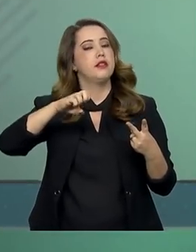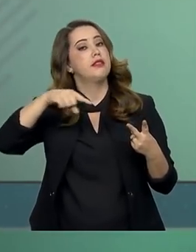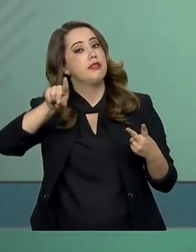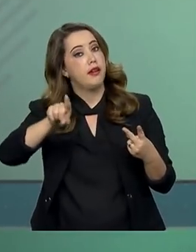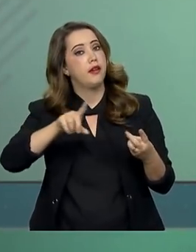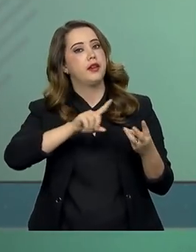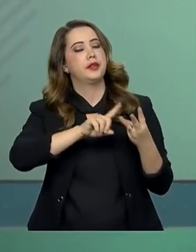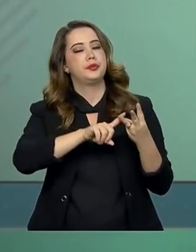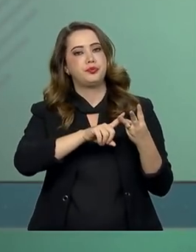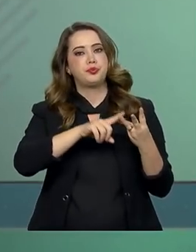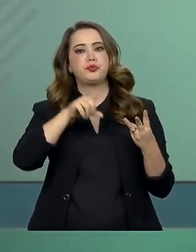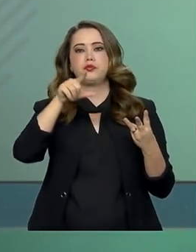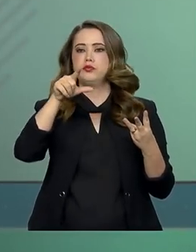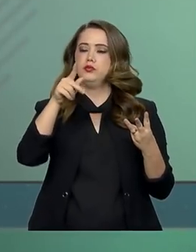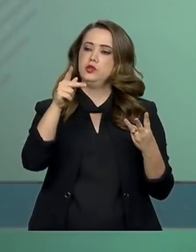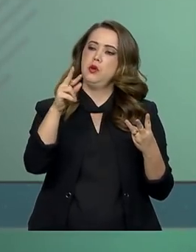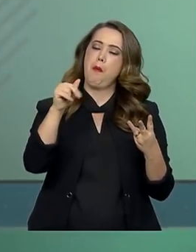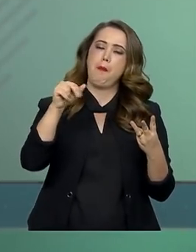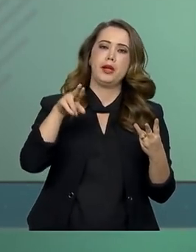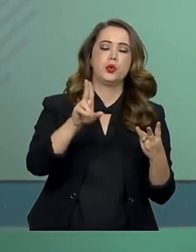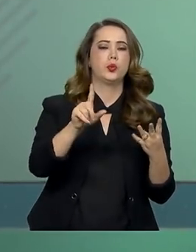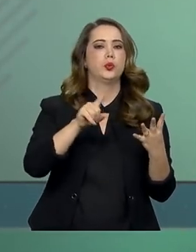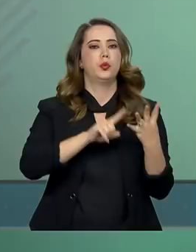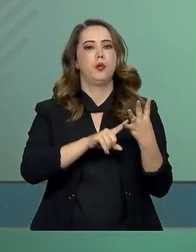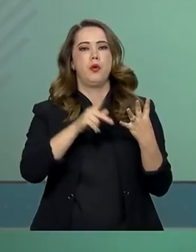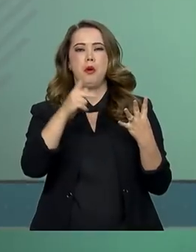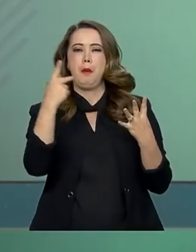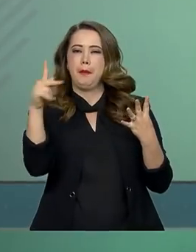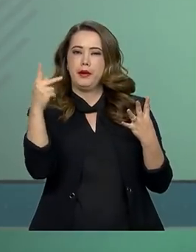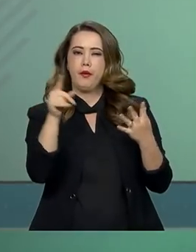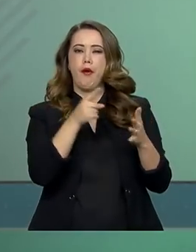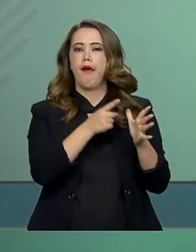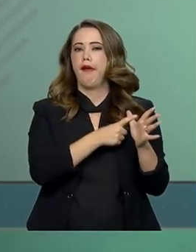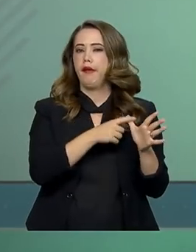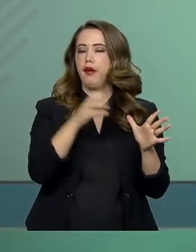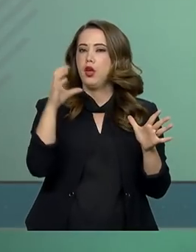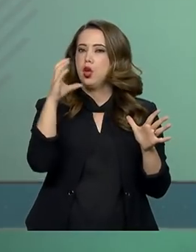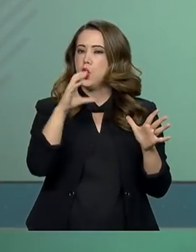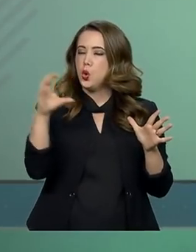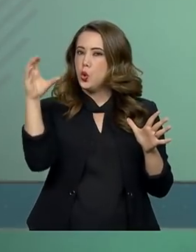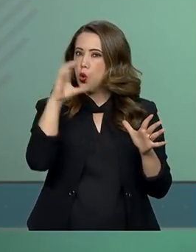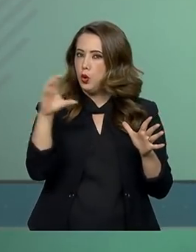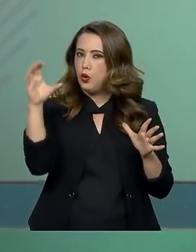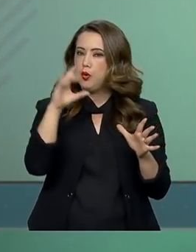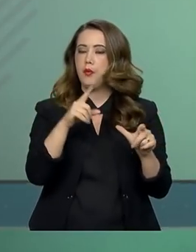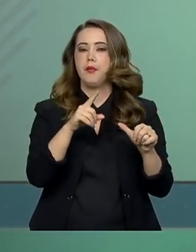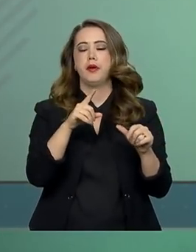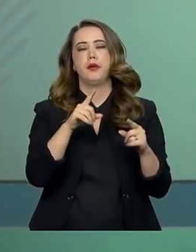Saudita, Paraguai, Colômbia, México e Venezuela.